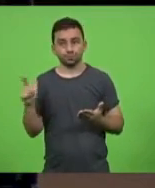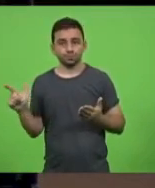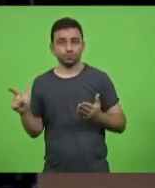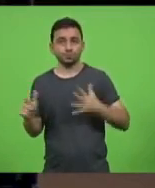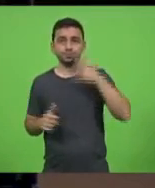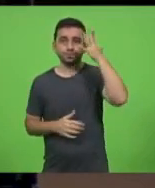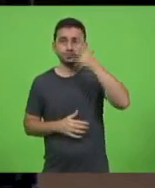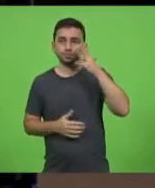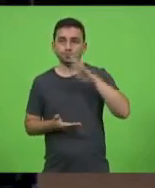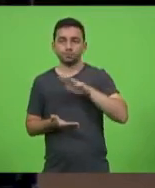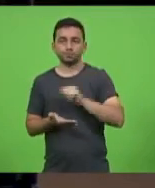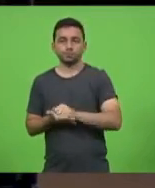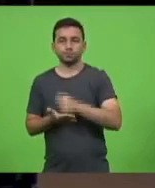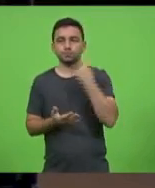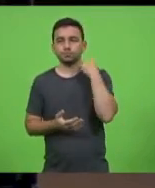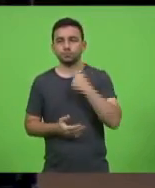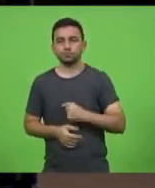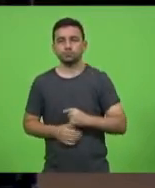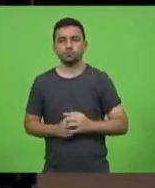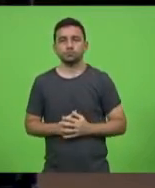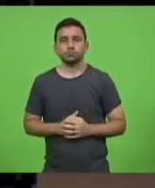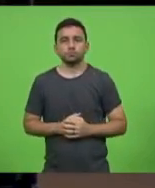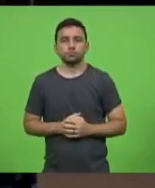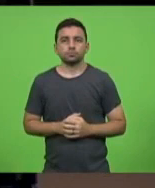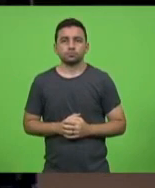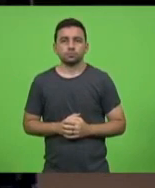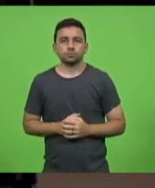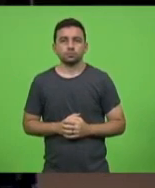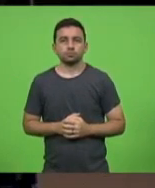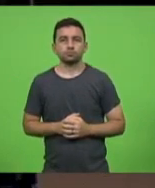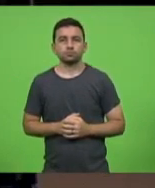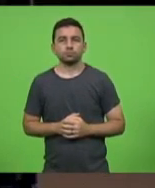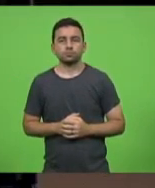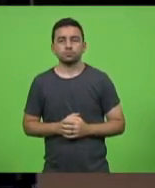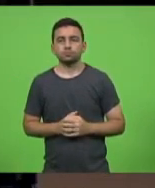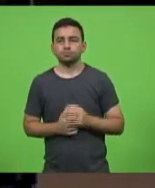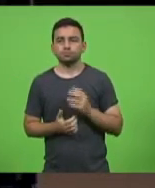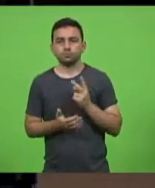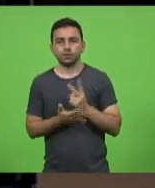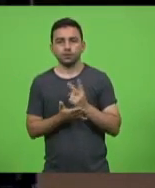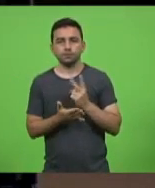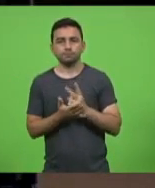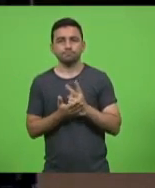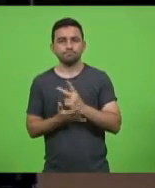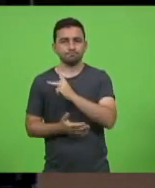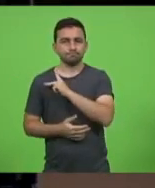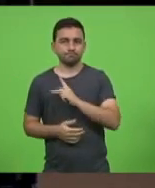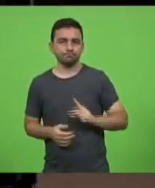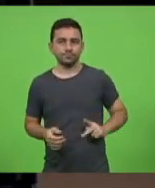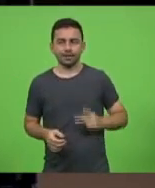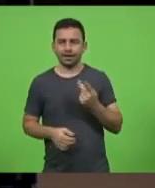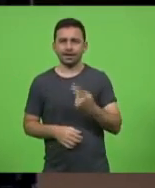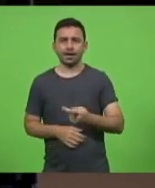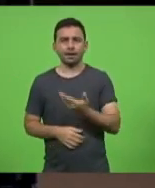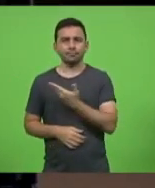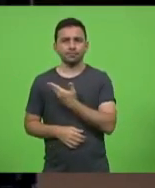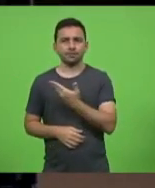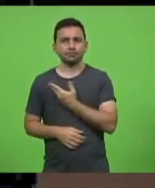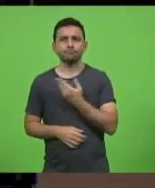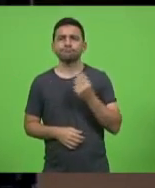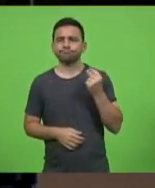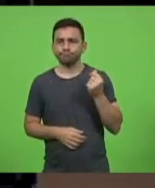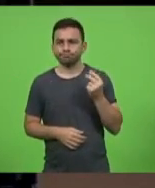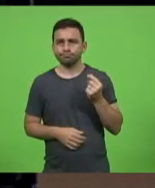inscrito, deputado Silvio Drevig. Deputado Silvio Drevig, sempre presidente dessa casa, um amigo já de muito tempo e que vem